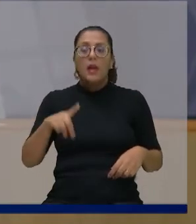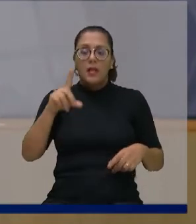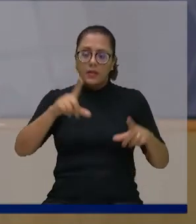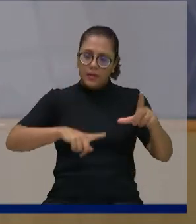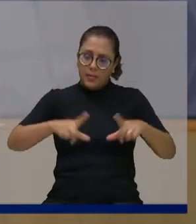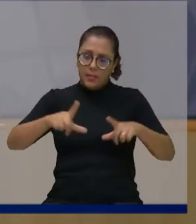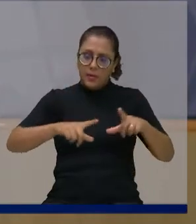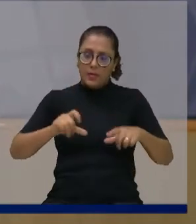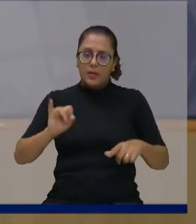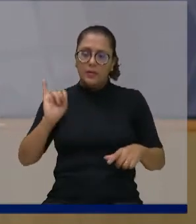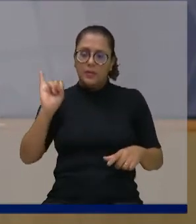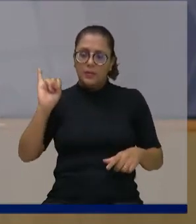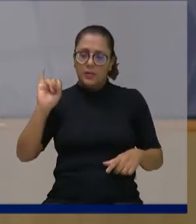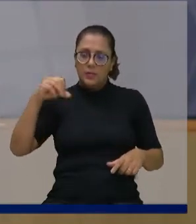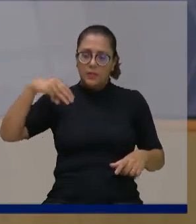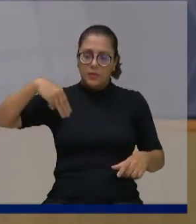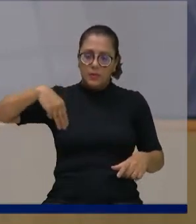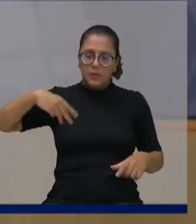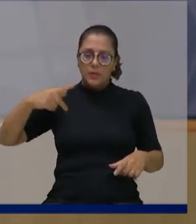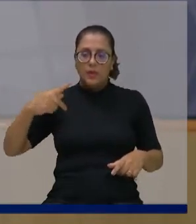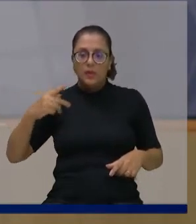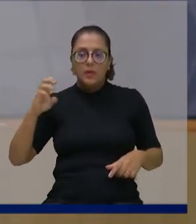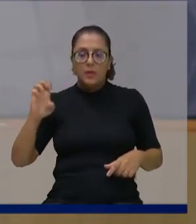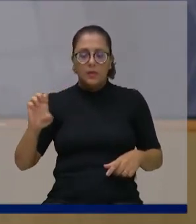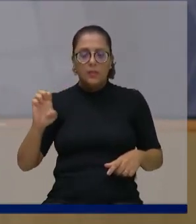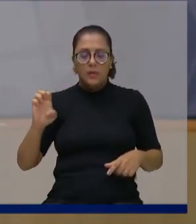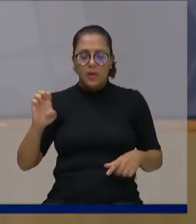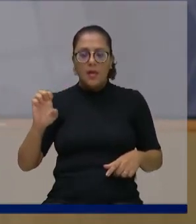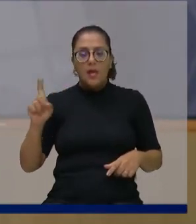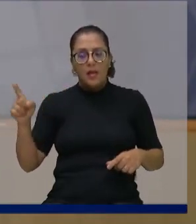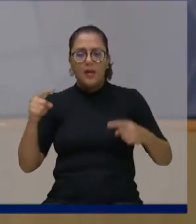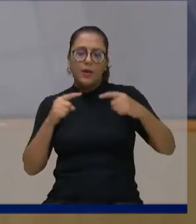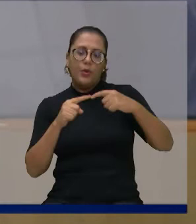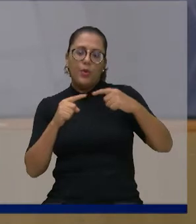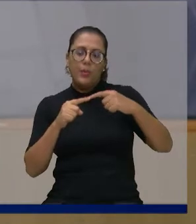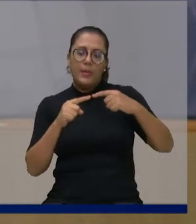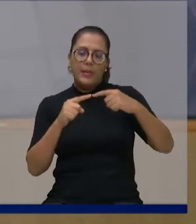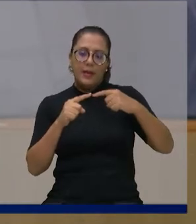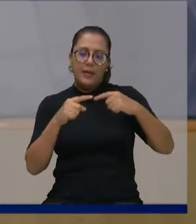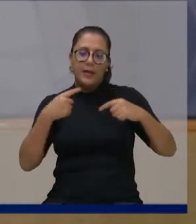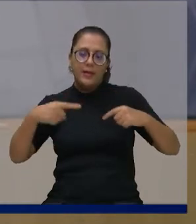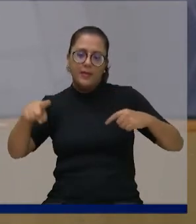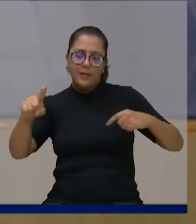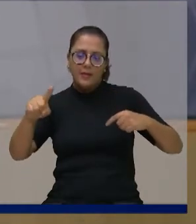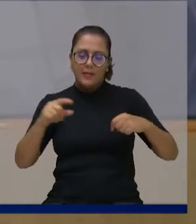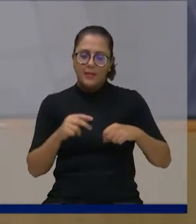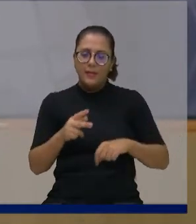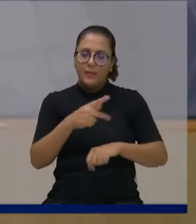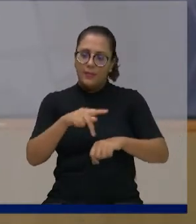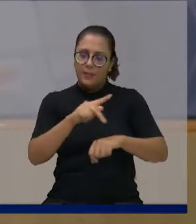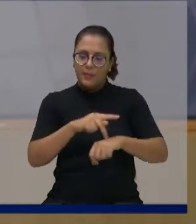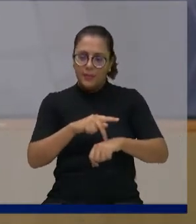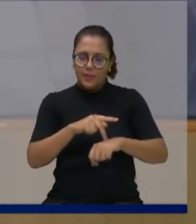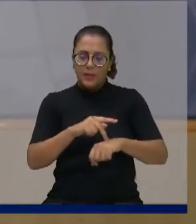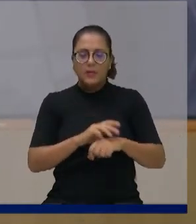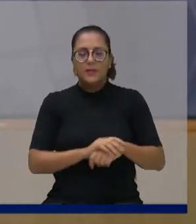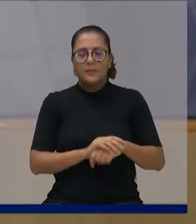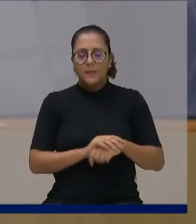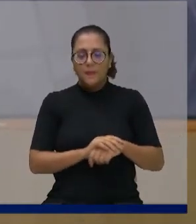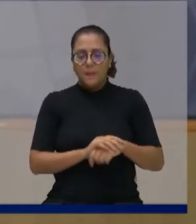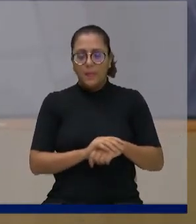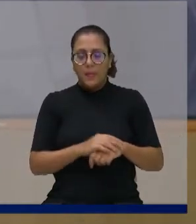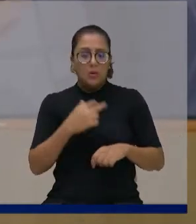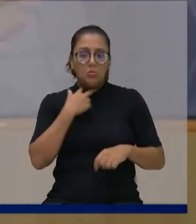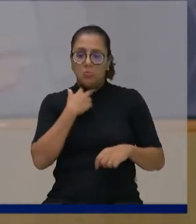por muito tempo, eu acho que tinha mais a ver com isso, para ele poder ir. E quando eu falei, Juvenil, você gostaria de ir? Porque eu não posso ir.